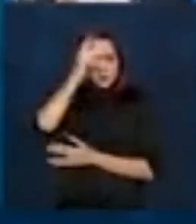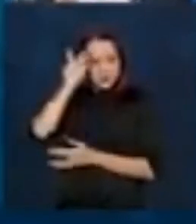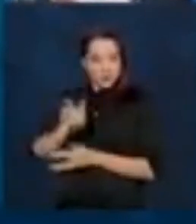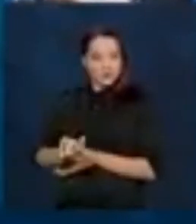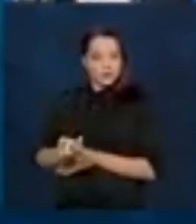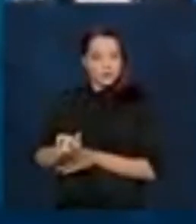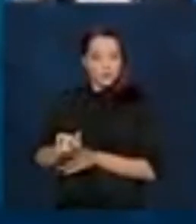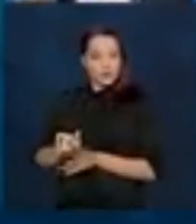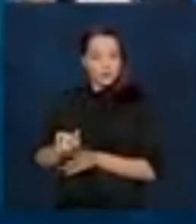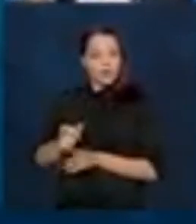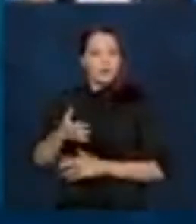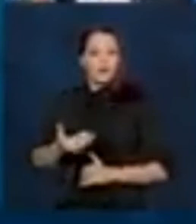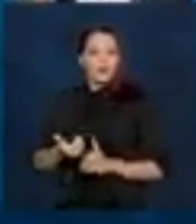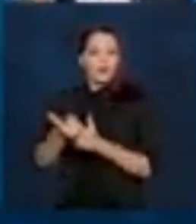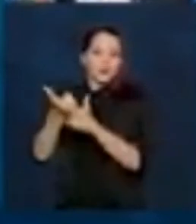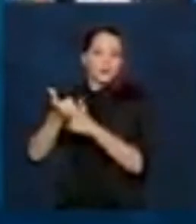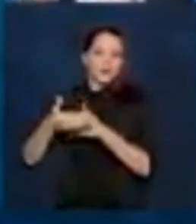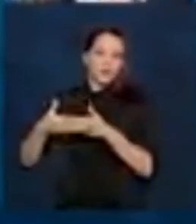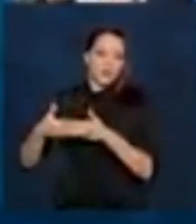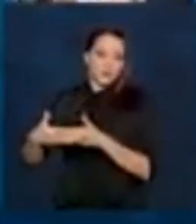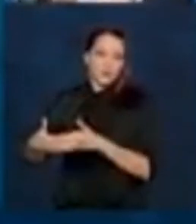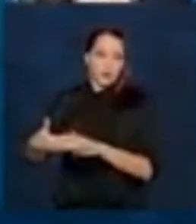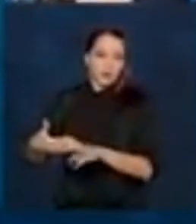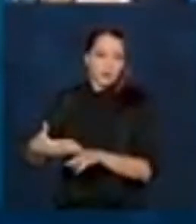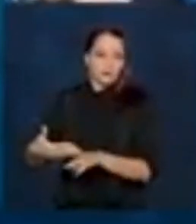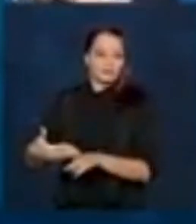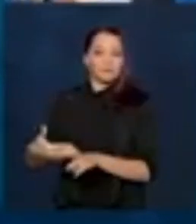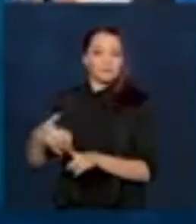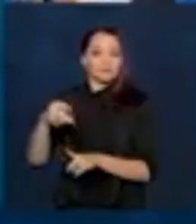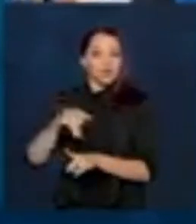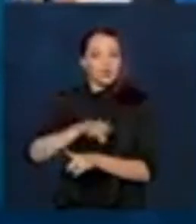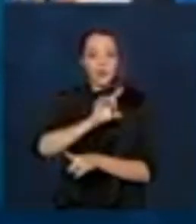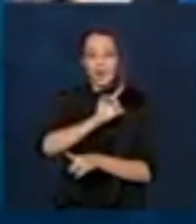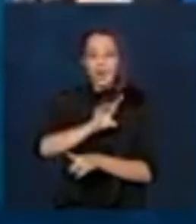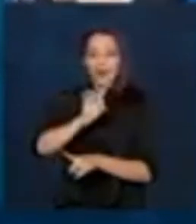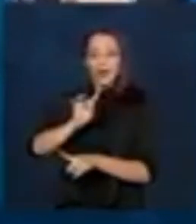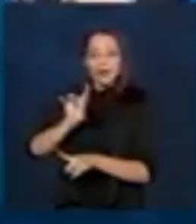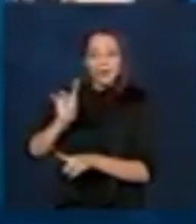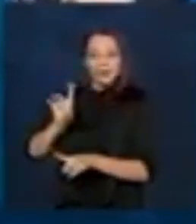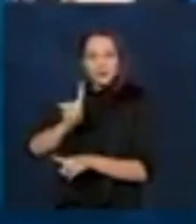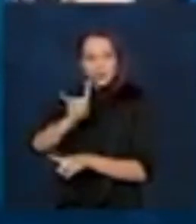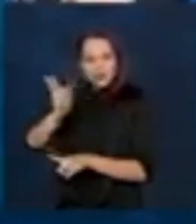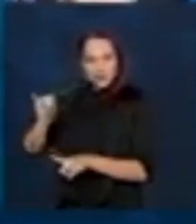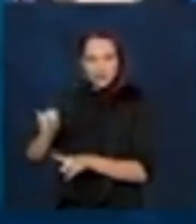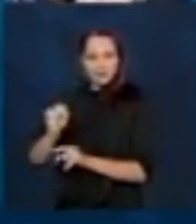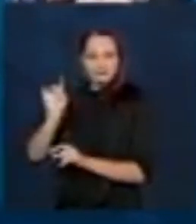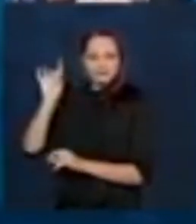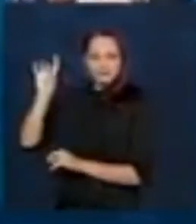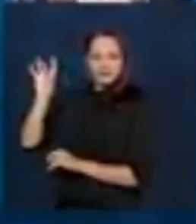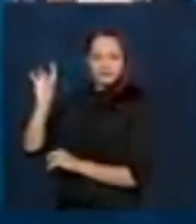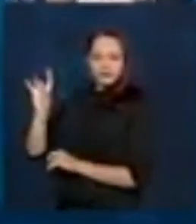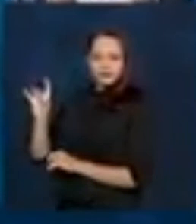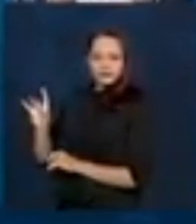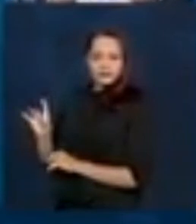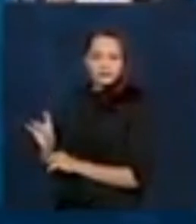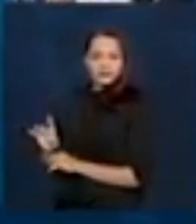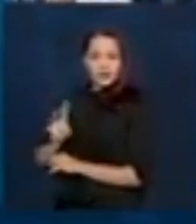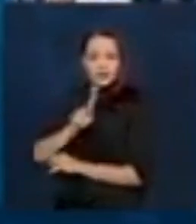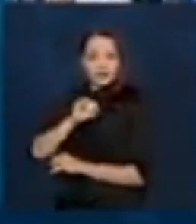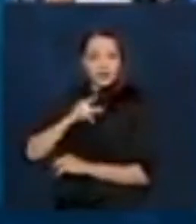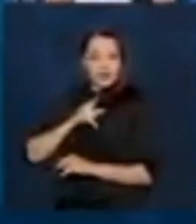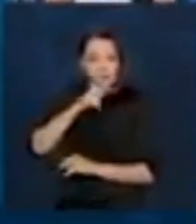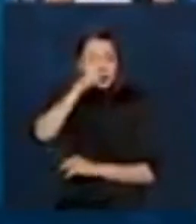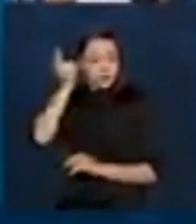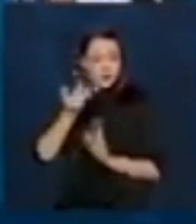pessoas o auxílio extensão. Então, em cada dia, nós teremos pessoas recebendo